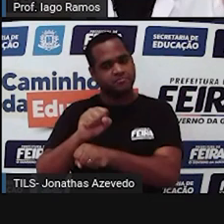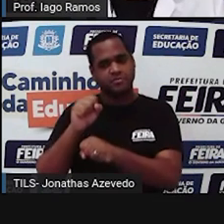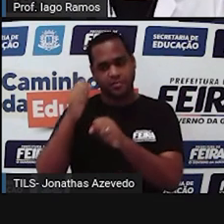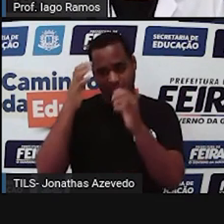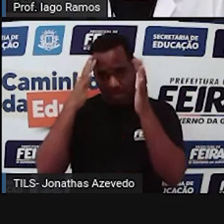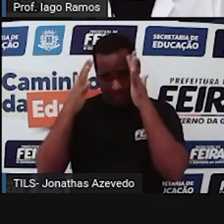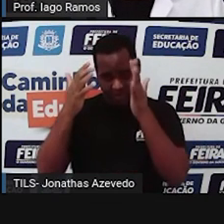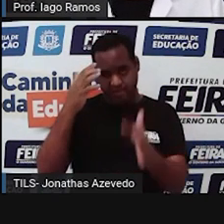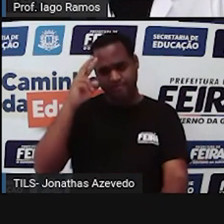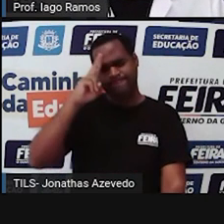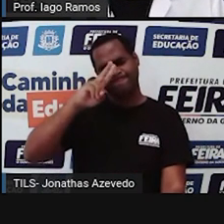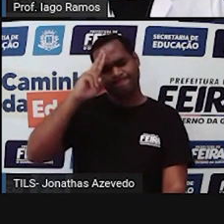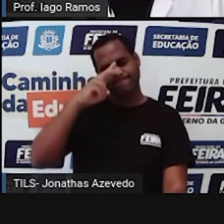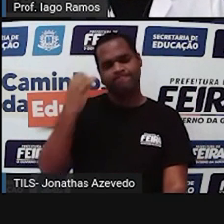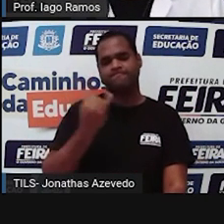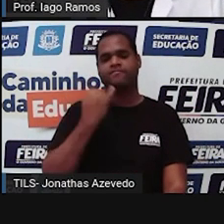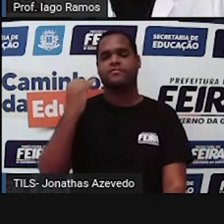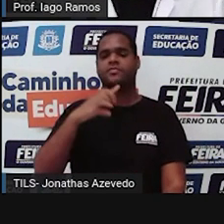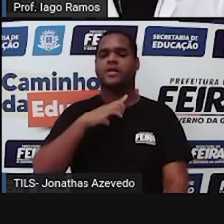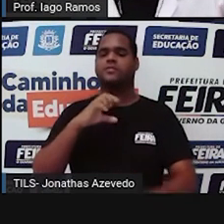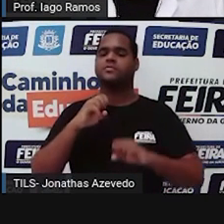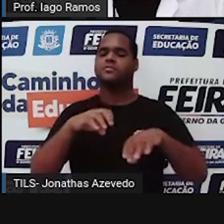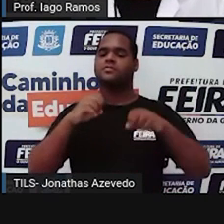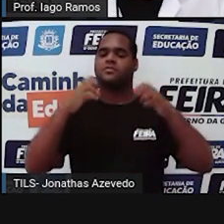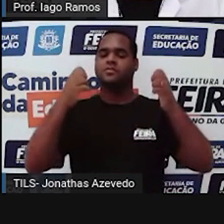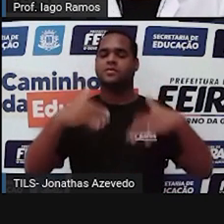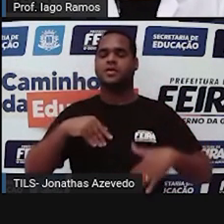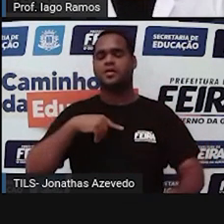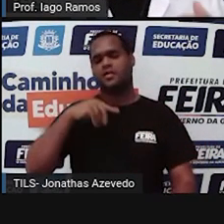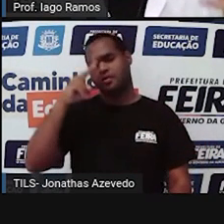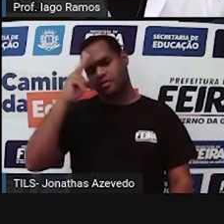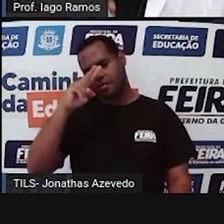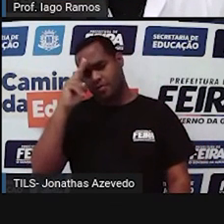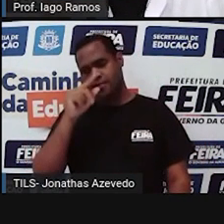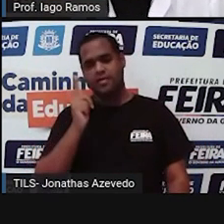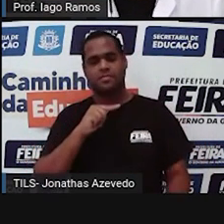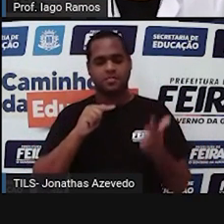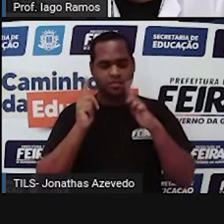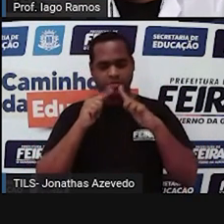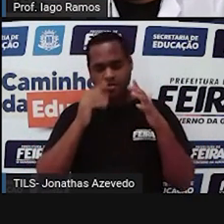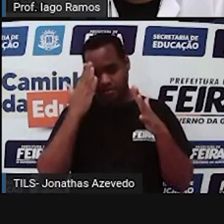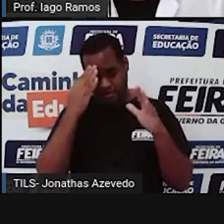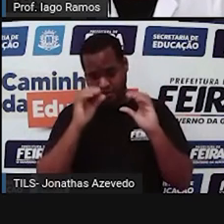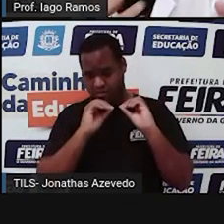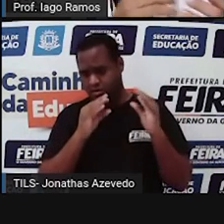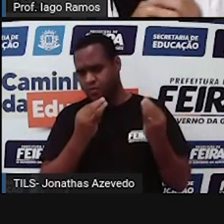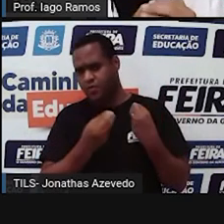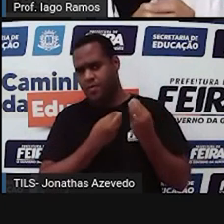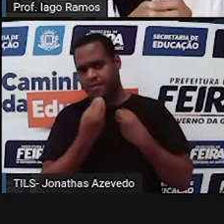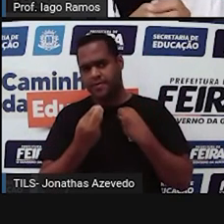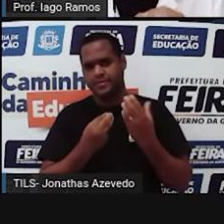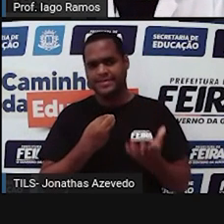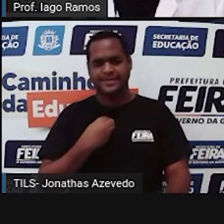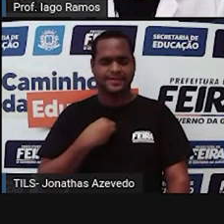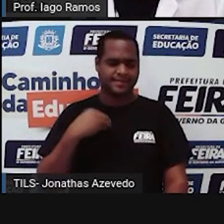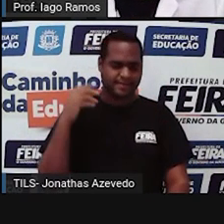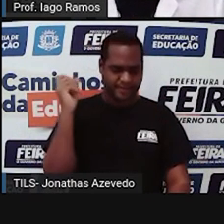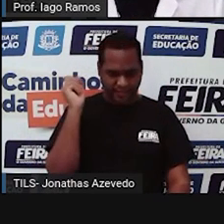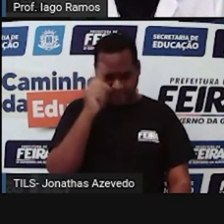te trazer lembranças dessa aula. Tá? E nessas lembranças você vai ver onde é que você entendeu melhor, onde é que não ficou,